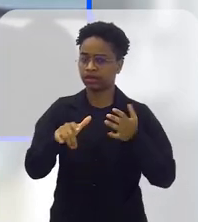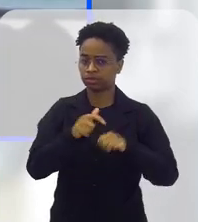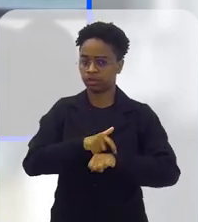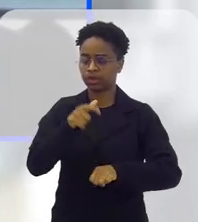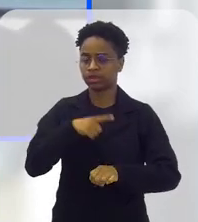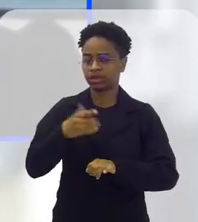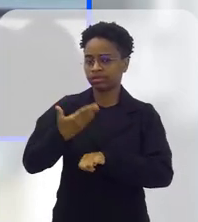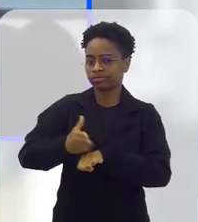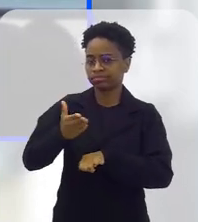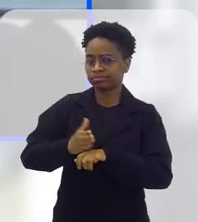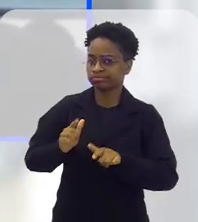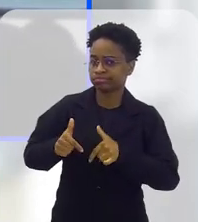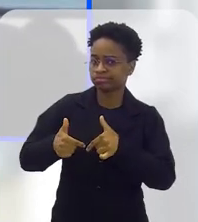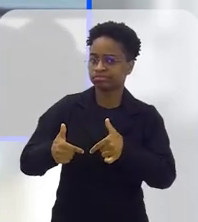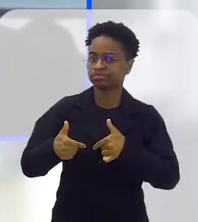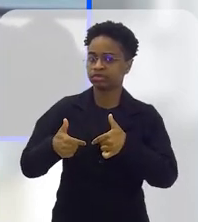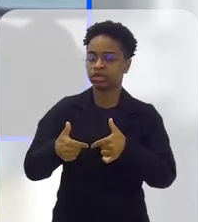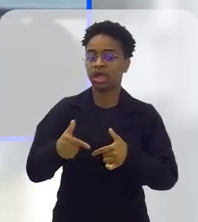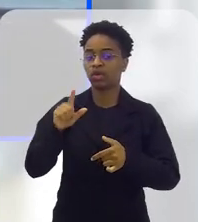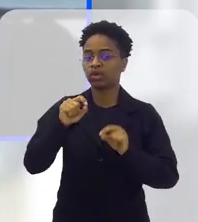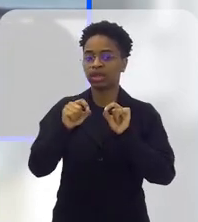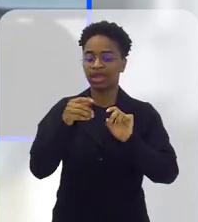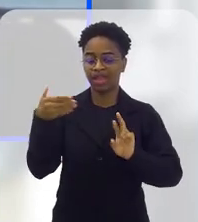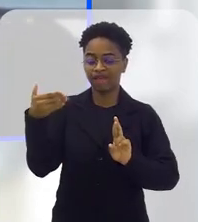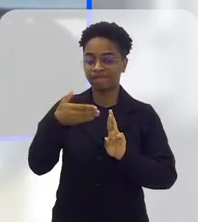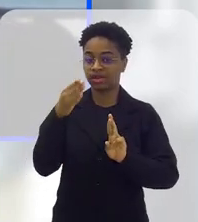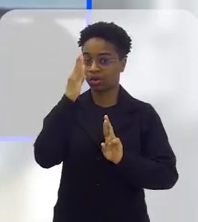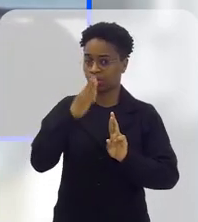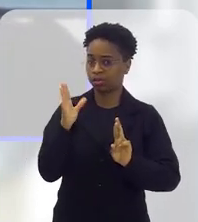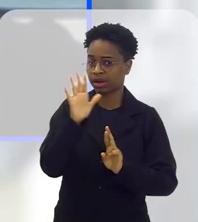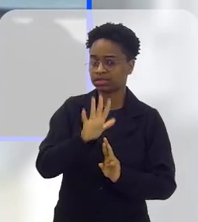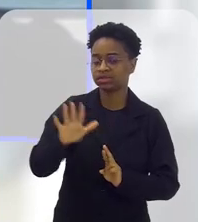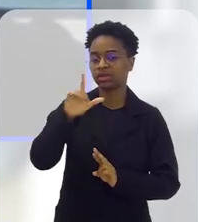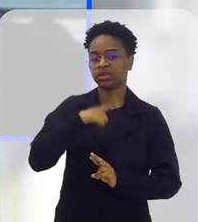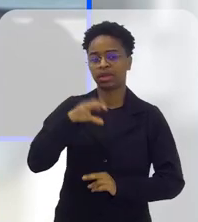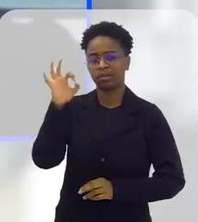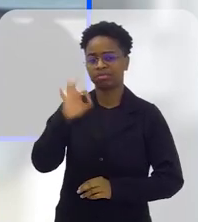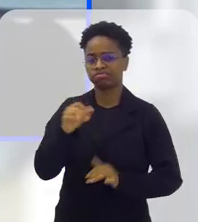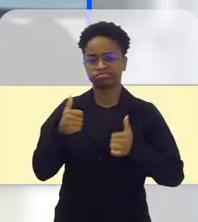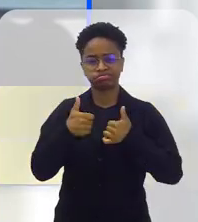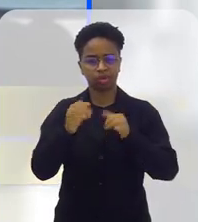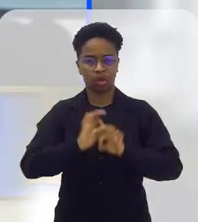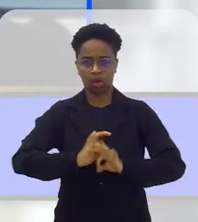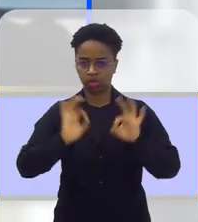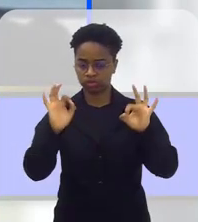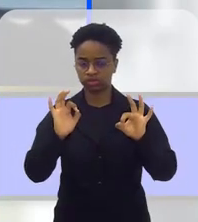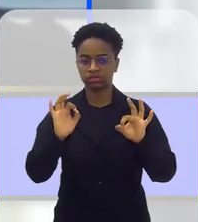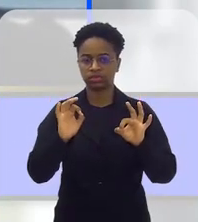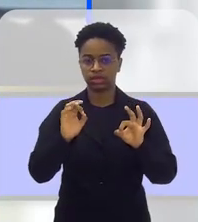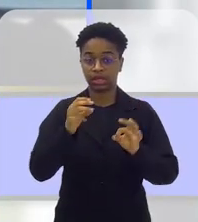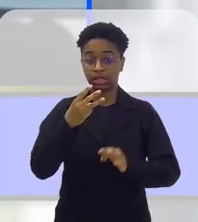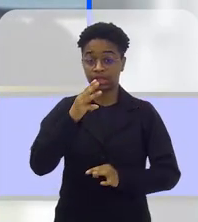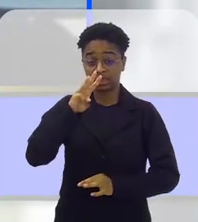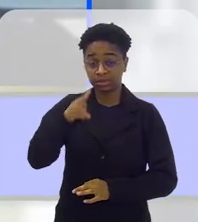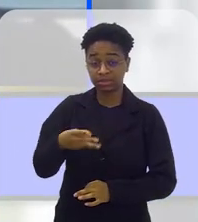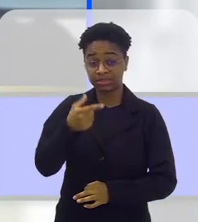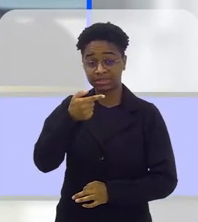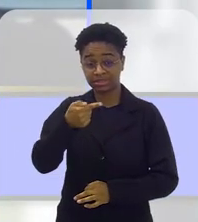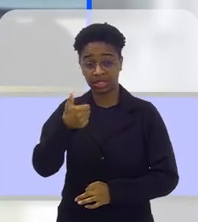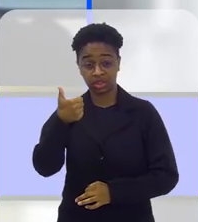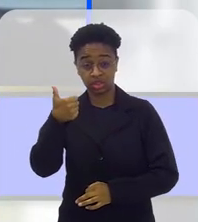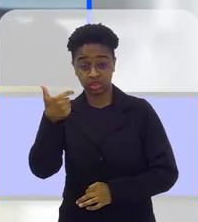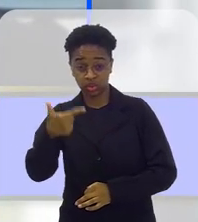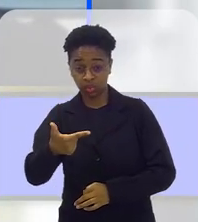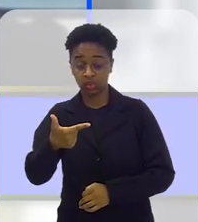muito tempo, a gente tem toda uma prática já. Estamos referência no Brasil todo, né? Com percentual satisfatório, viu, deputado? 3